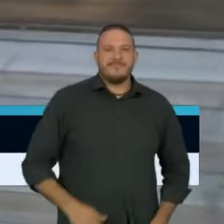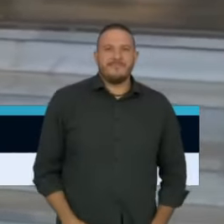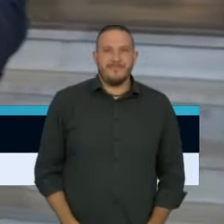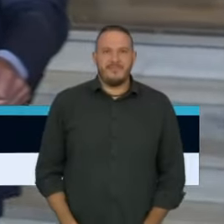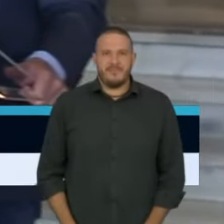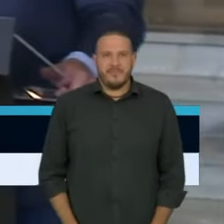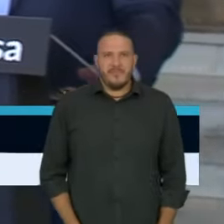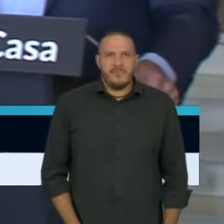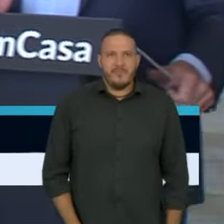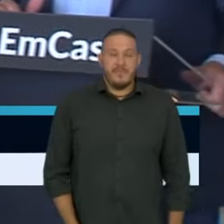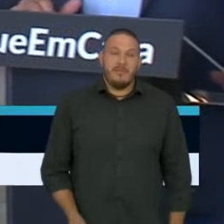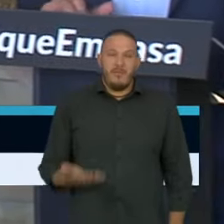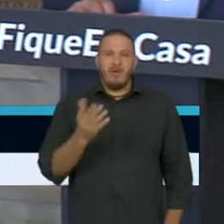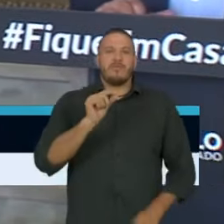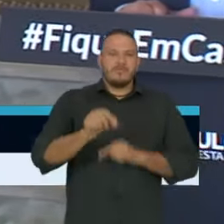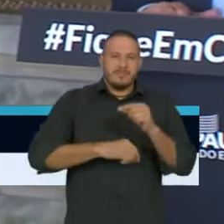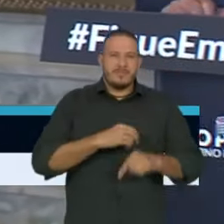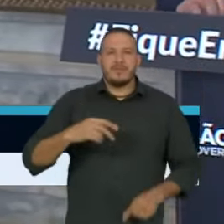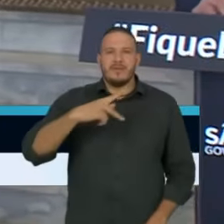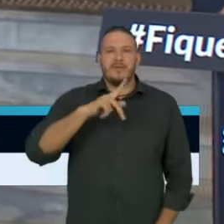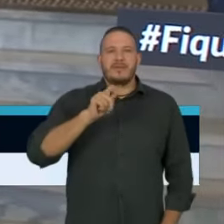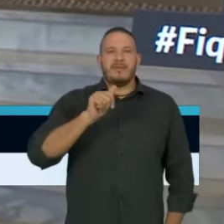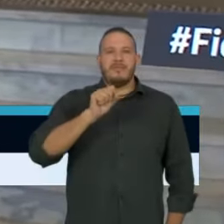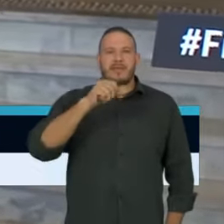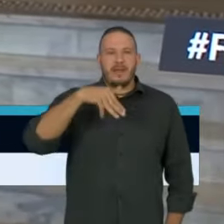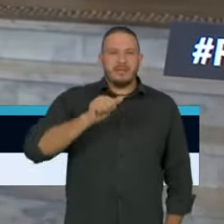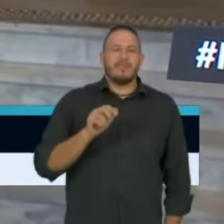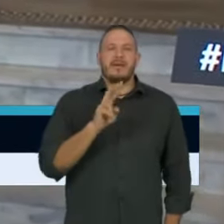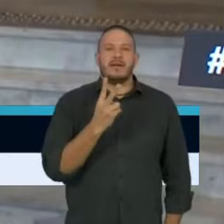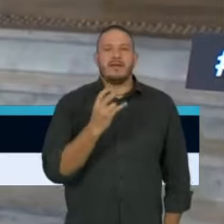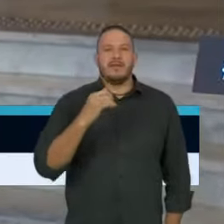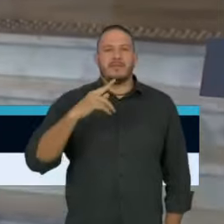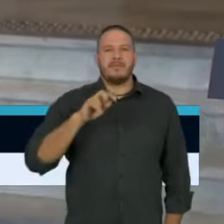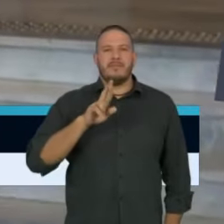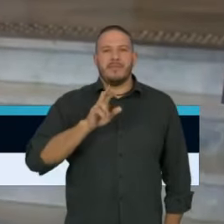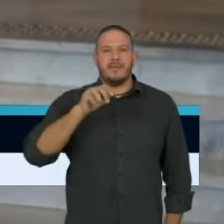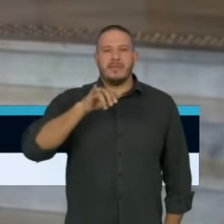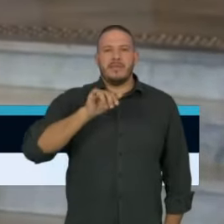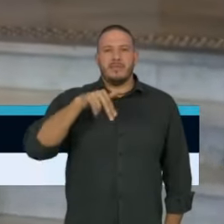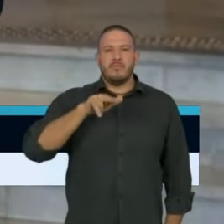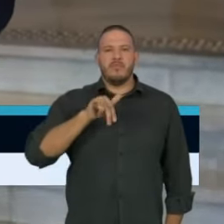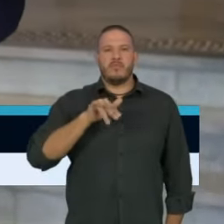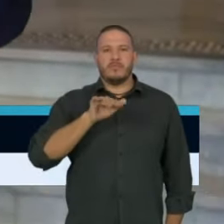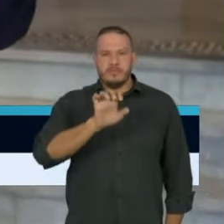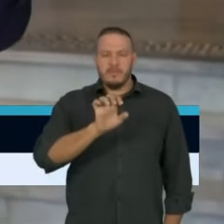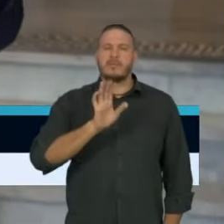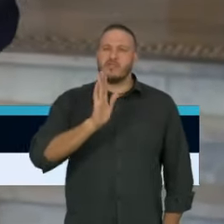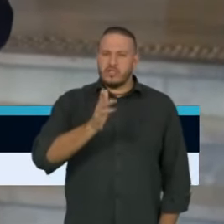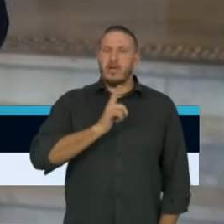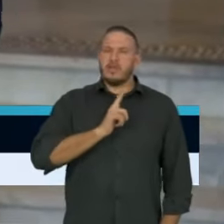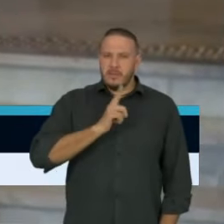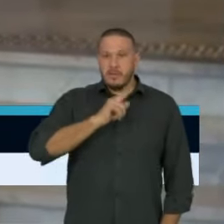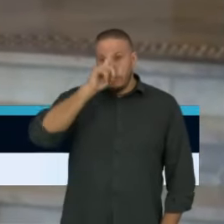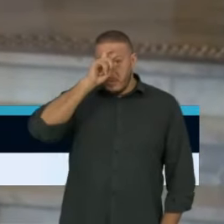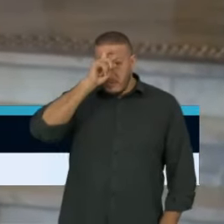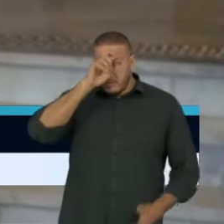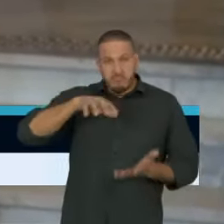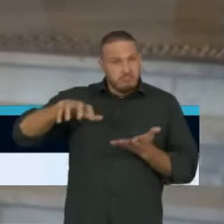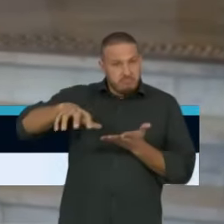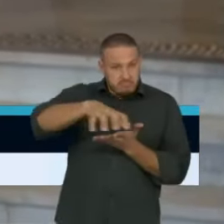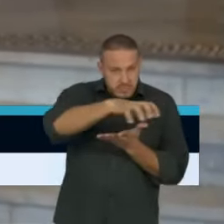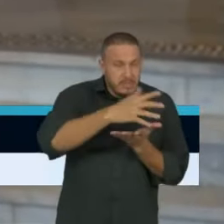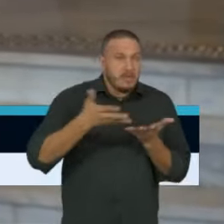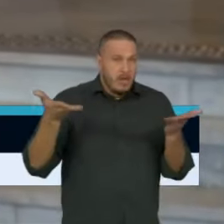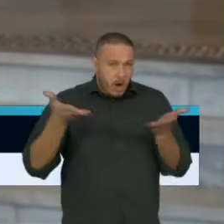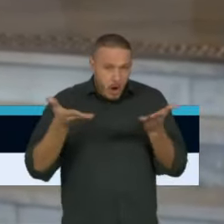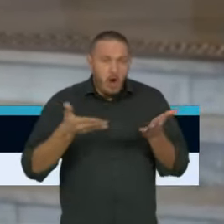especificamente com relação ao plasma hiperimune. Existem já hospitais com um protocolo de